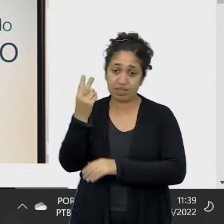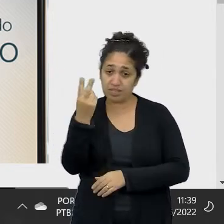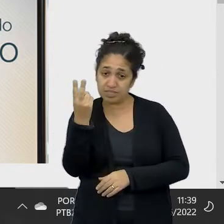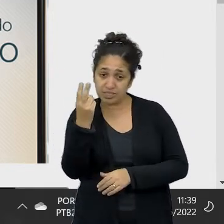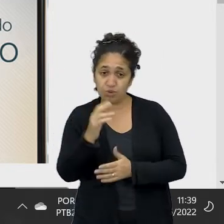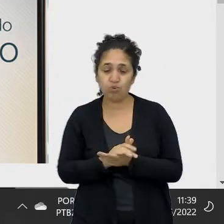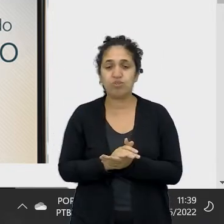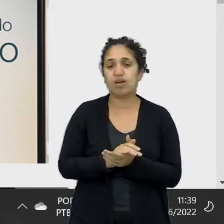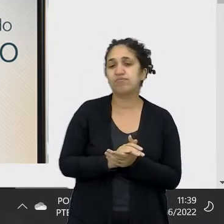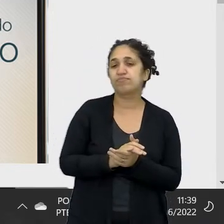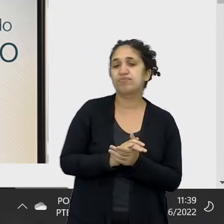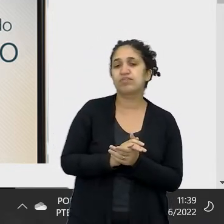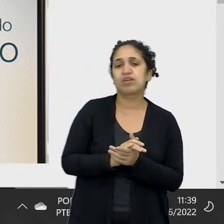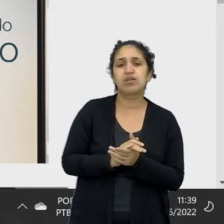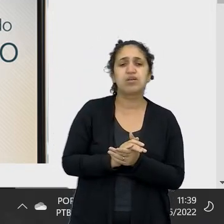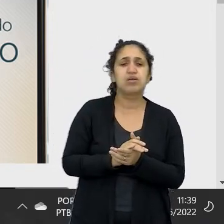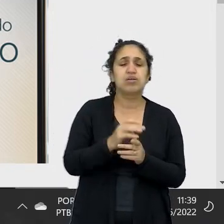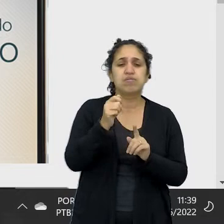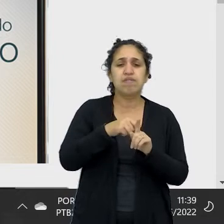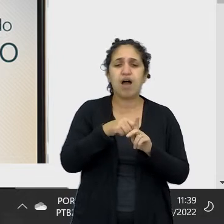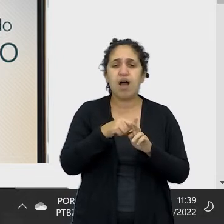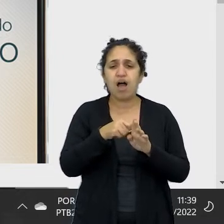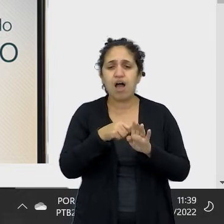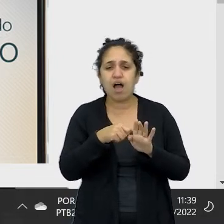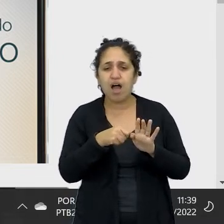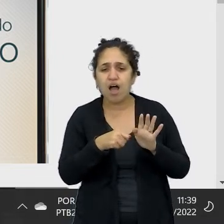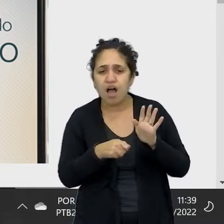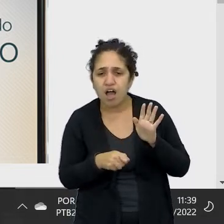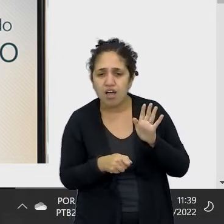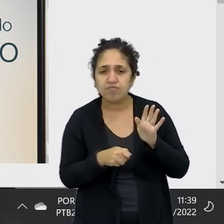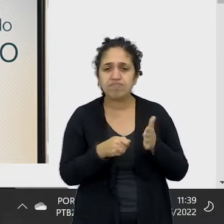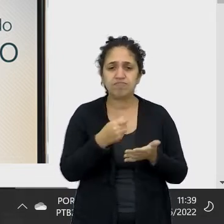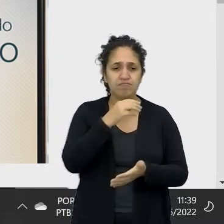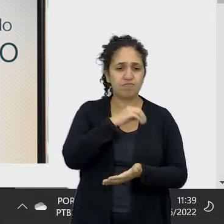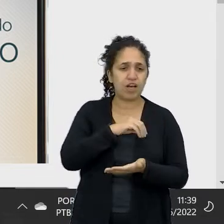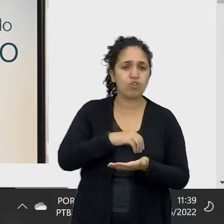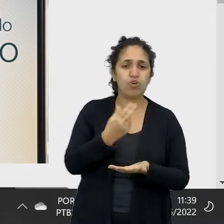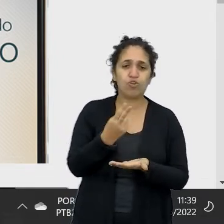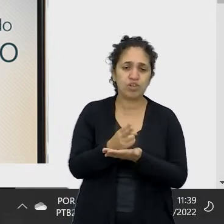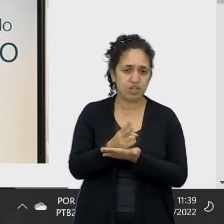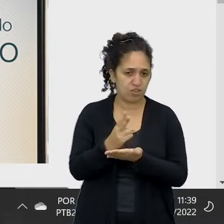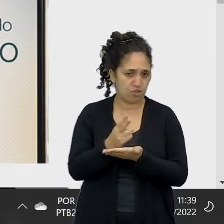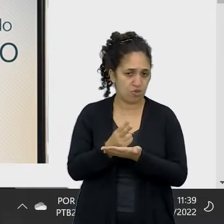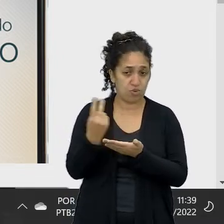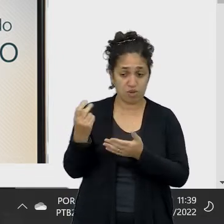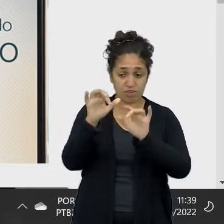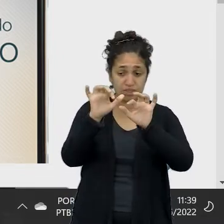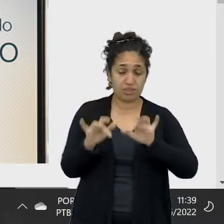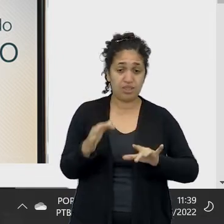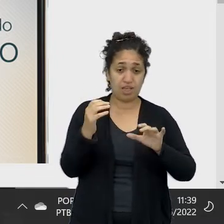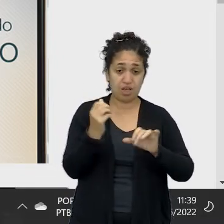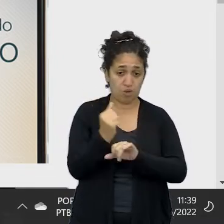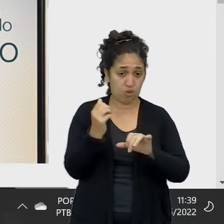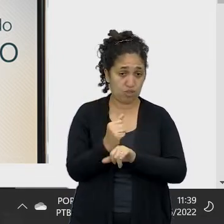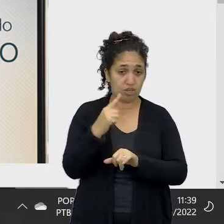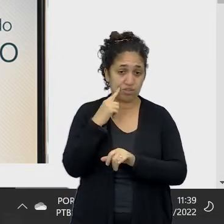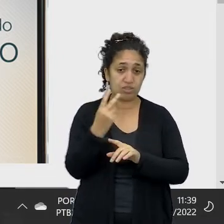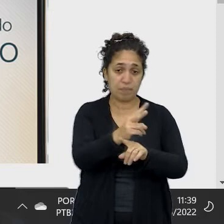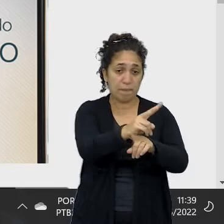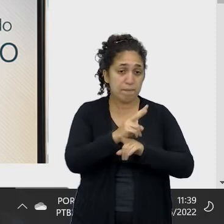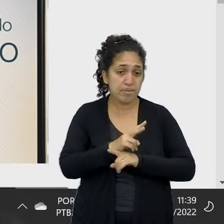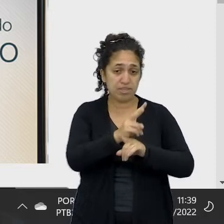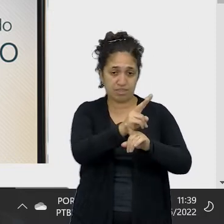o financiamento com prestações fixas. Então, além de investimento nessa calculadora, a gente também pode pegar e emprestar um